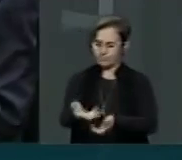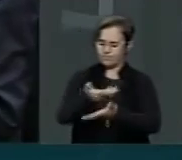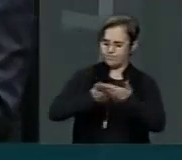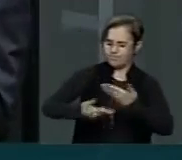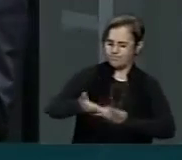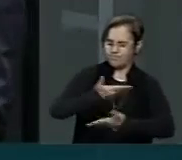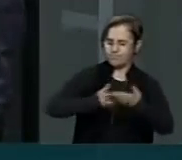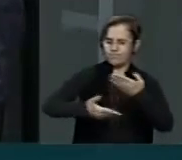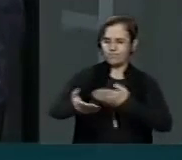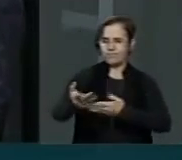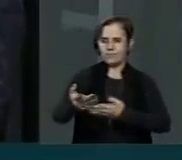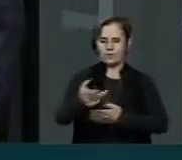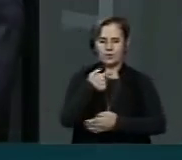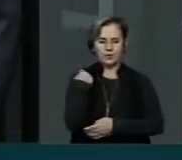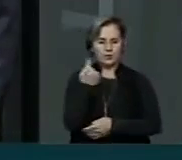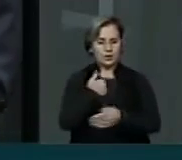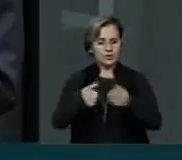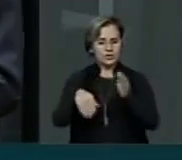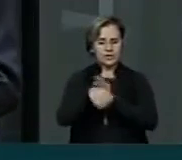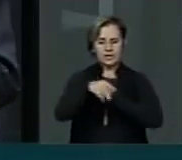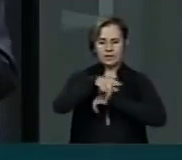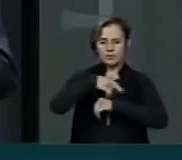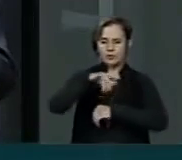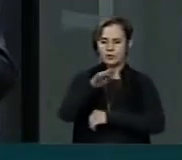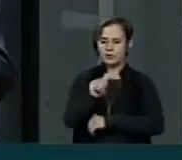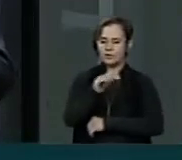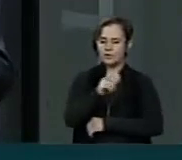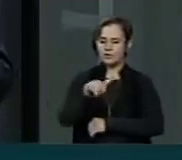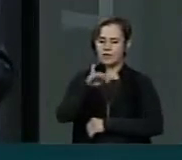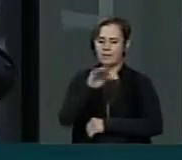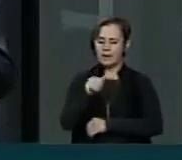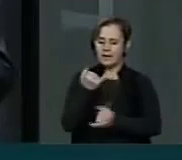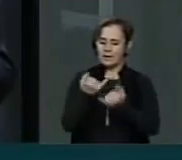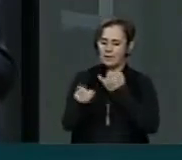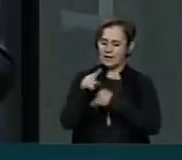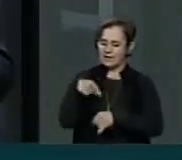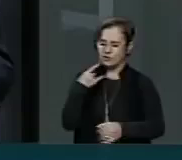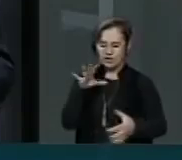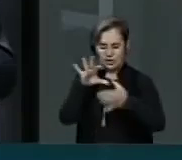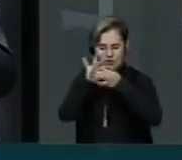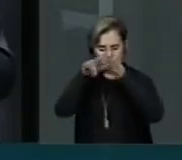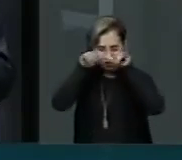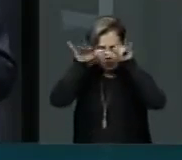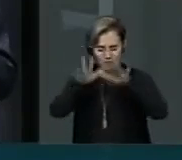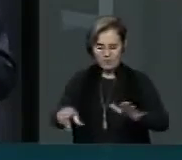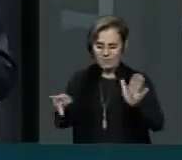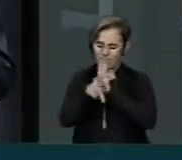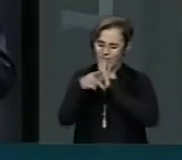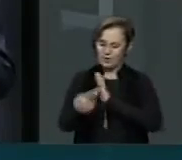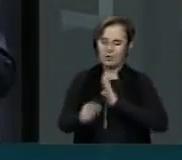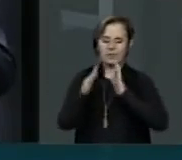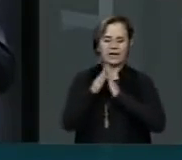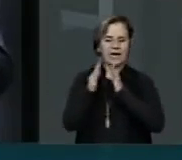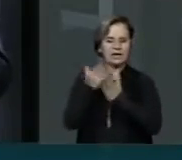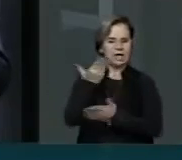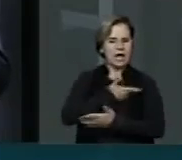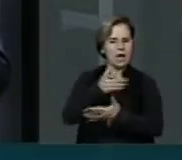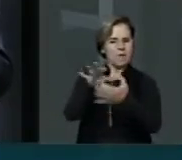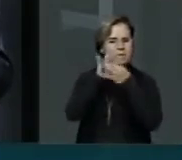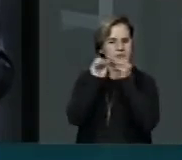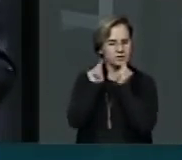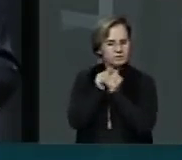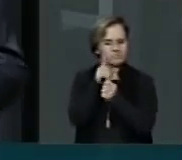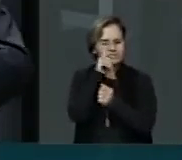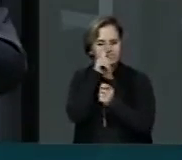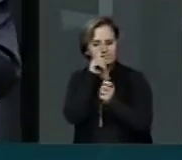a quem a gente, quando a chega na Jamaica, a gente se sente em casa. Uma relação que nós temos de amizade, uma relação